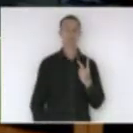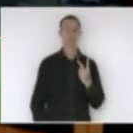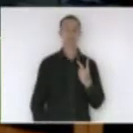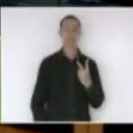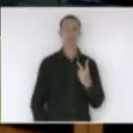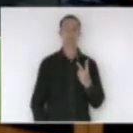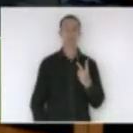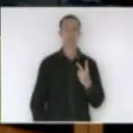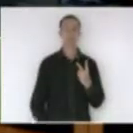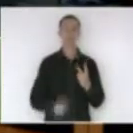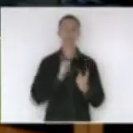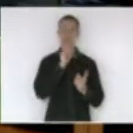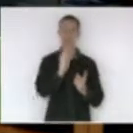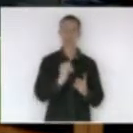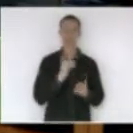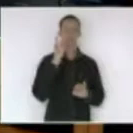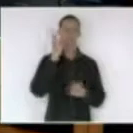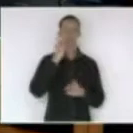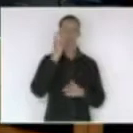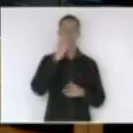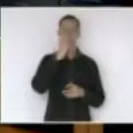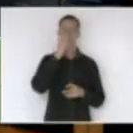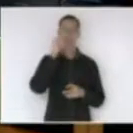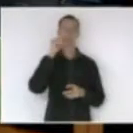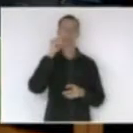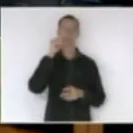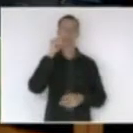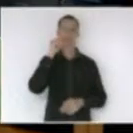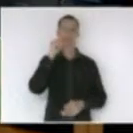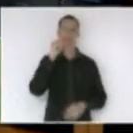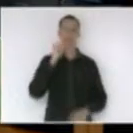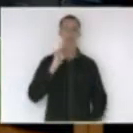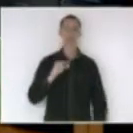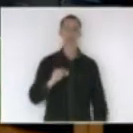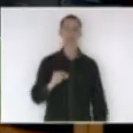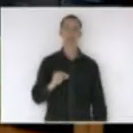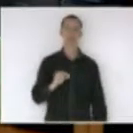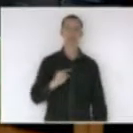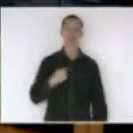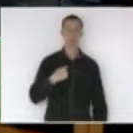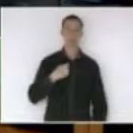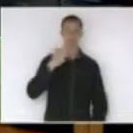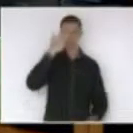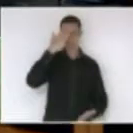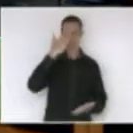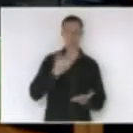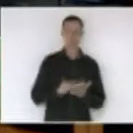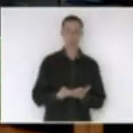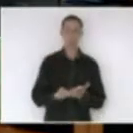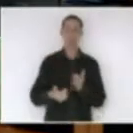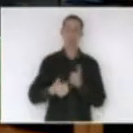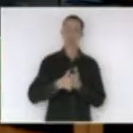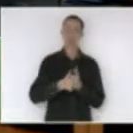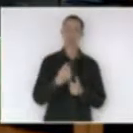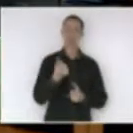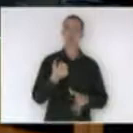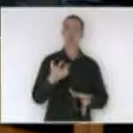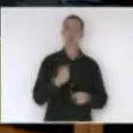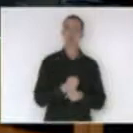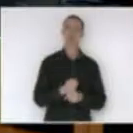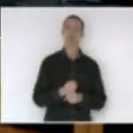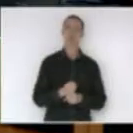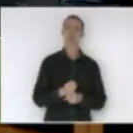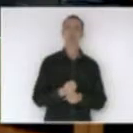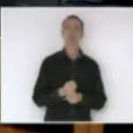deputado Dirceu, eu confio no Tribunal de Contas, nos conselheiros